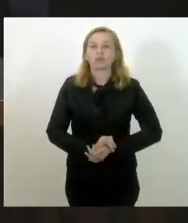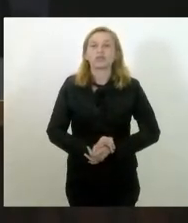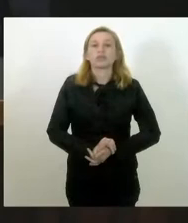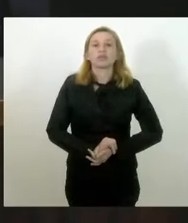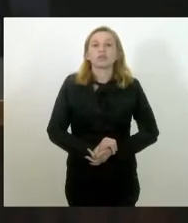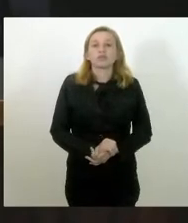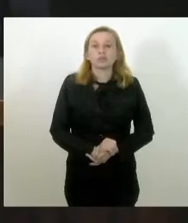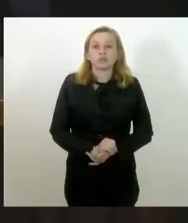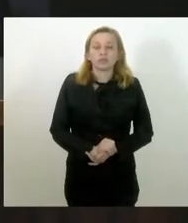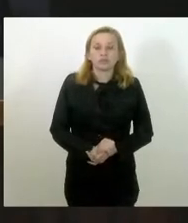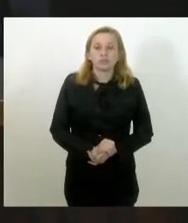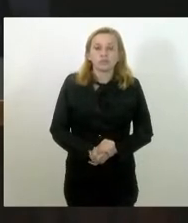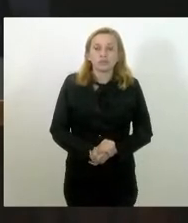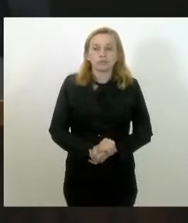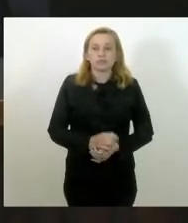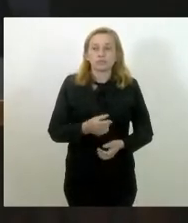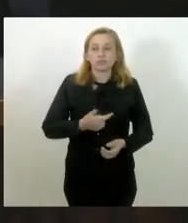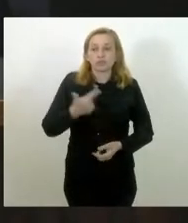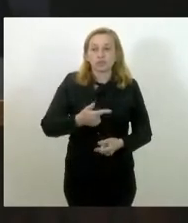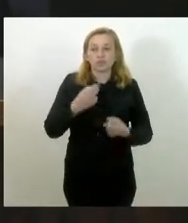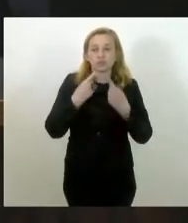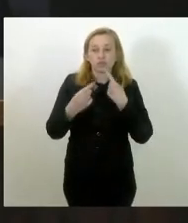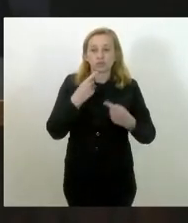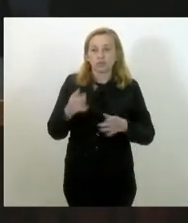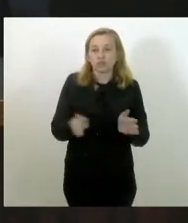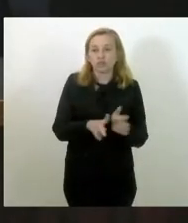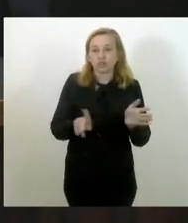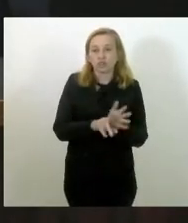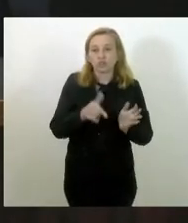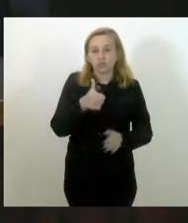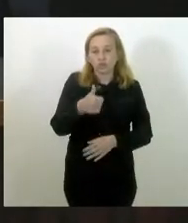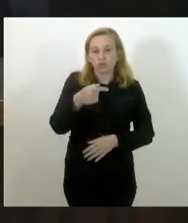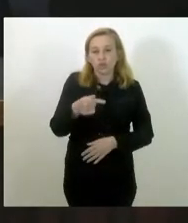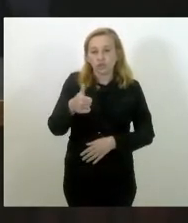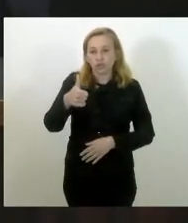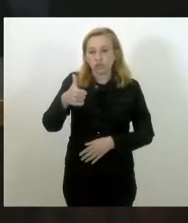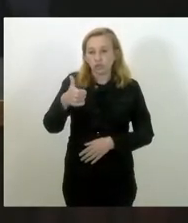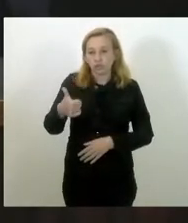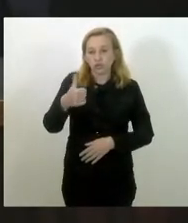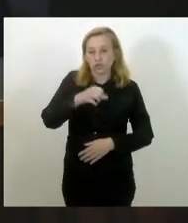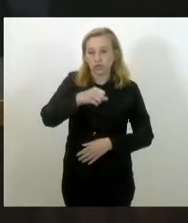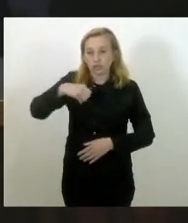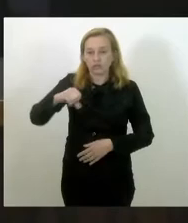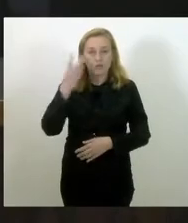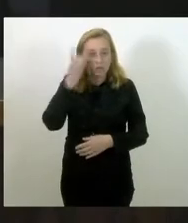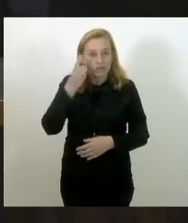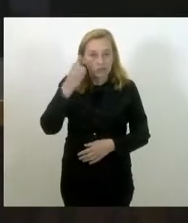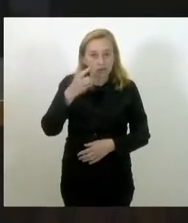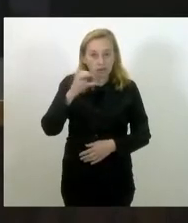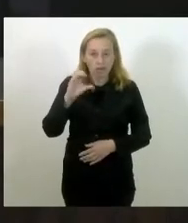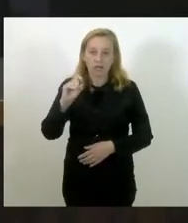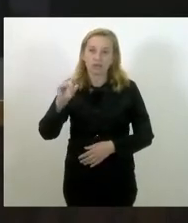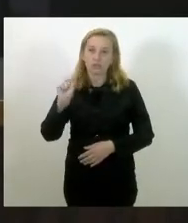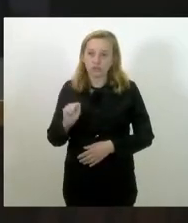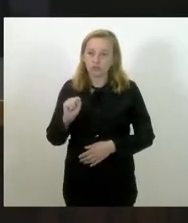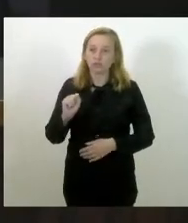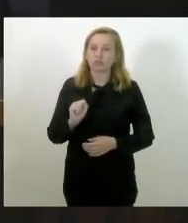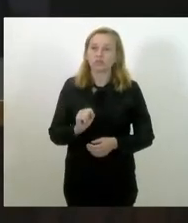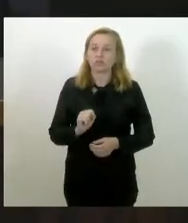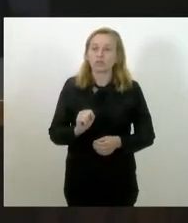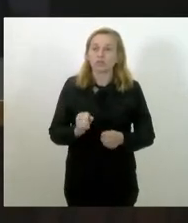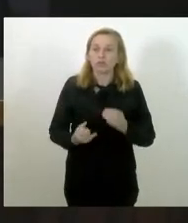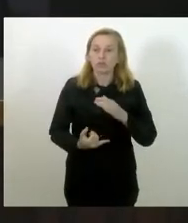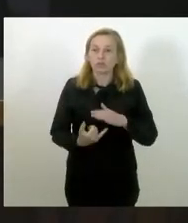autor. Interimitação ordinária em segunda discussão, projeto de lei 171, de 2019, de autoria do deputado Carlos Macedo, que autoriza a instituição